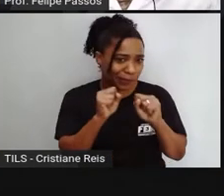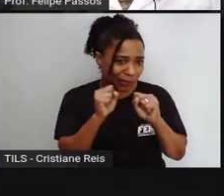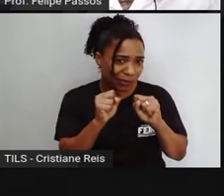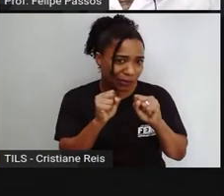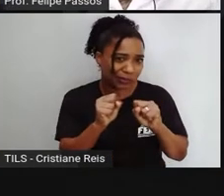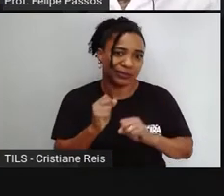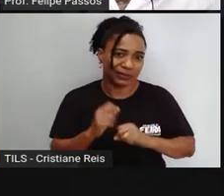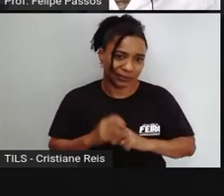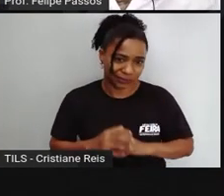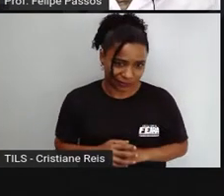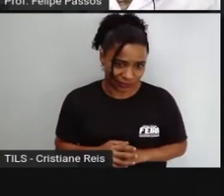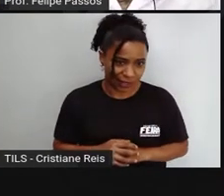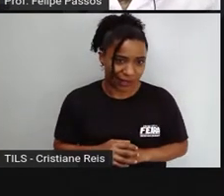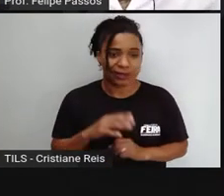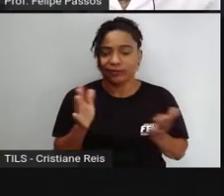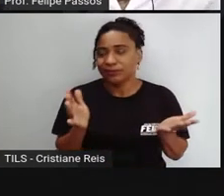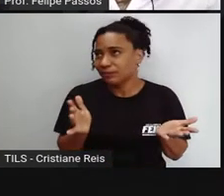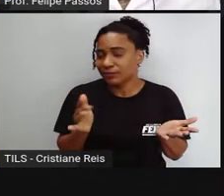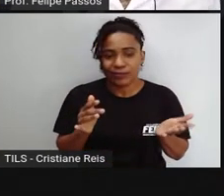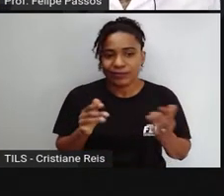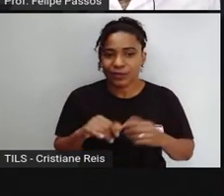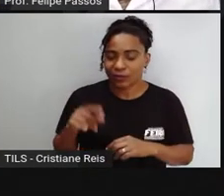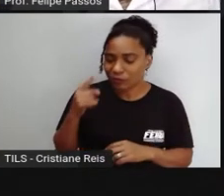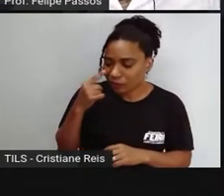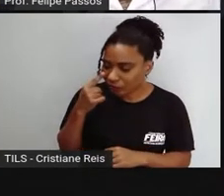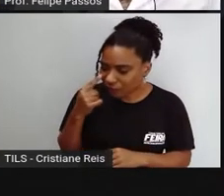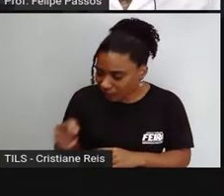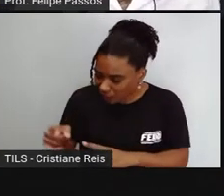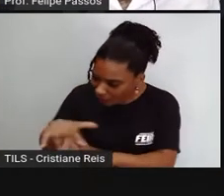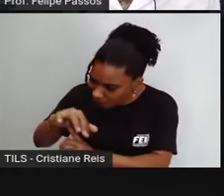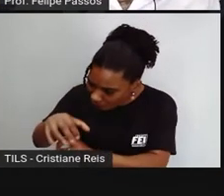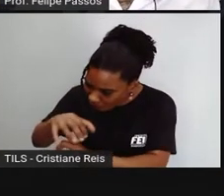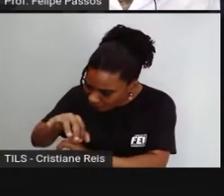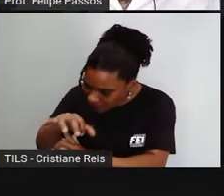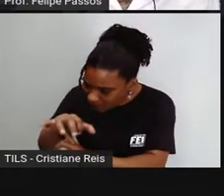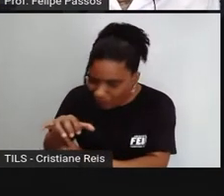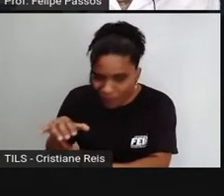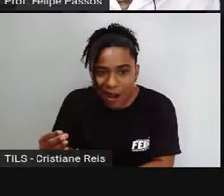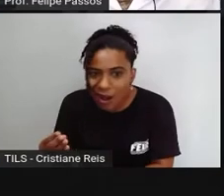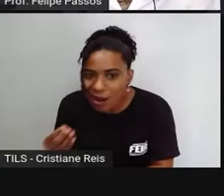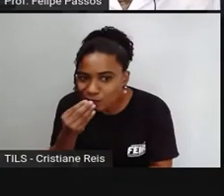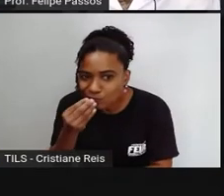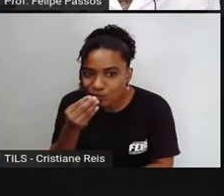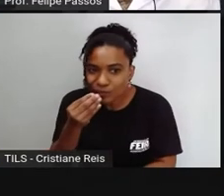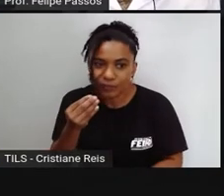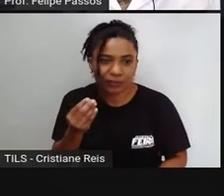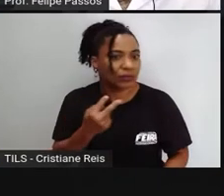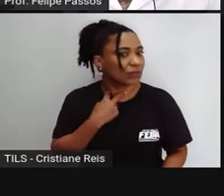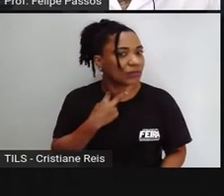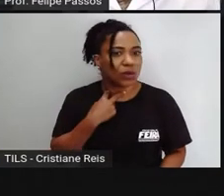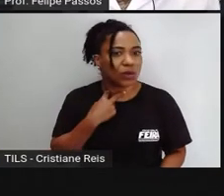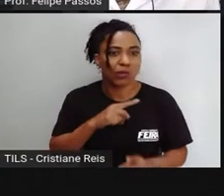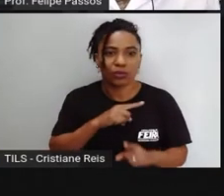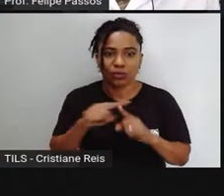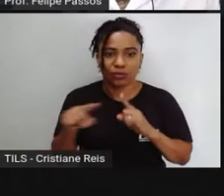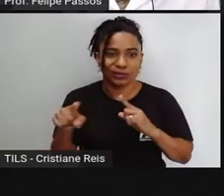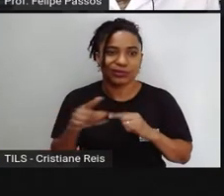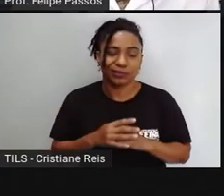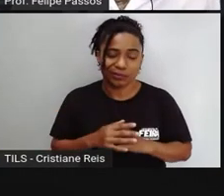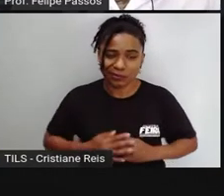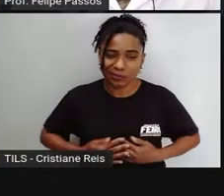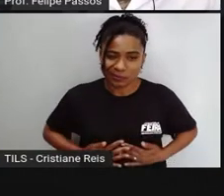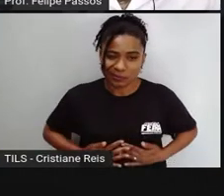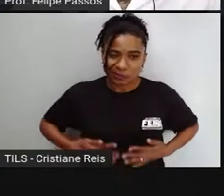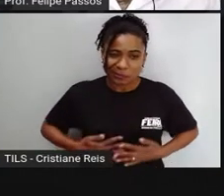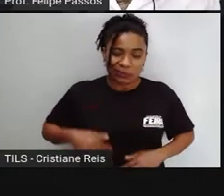Você não pode chegar num quintal, nascer um cogumelo no seu quintal, você vai lá e come. Não pode. Porque você pode ter uma dor de barriga muito